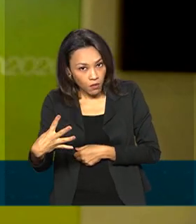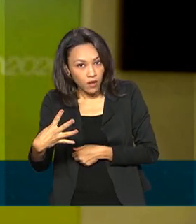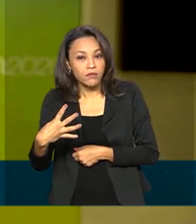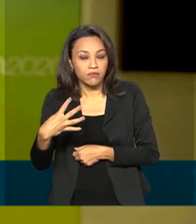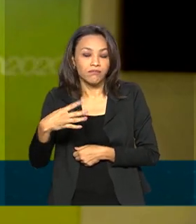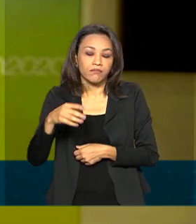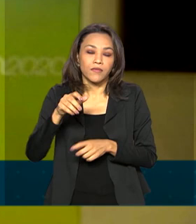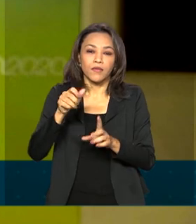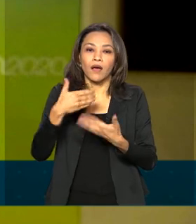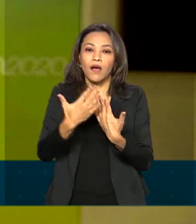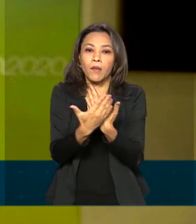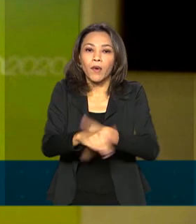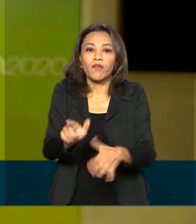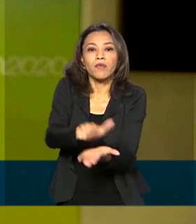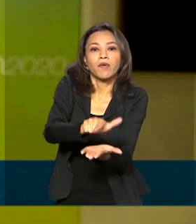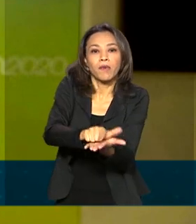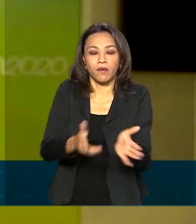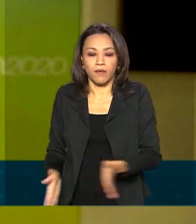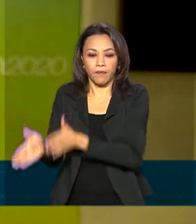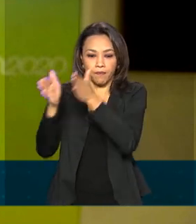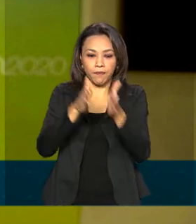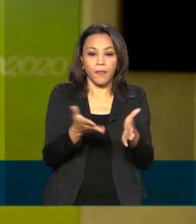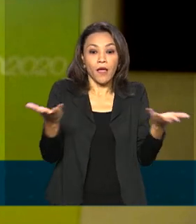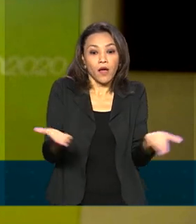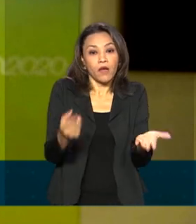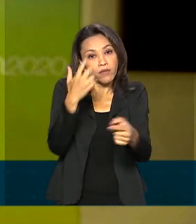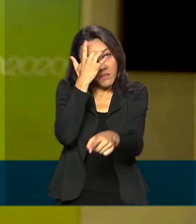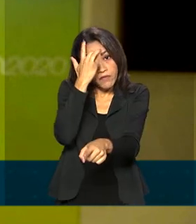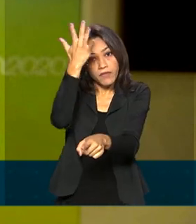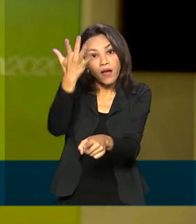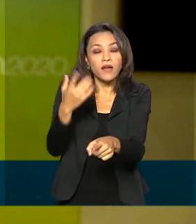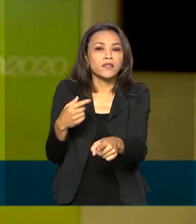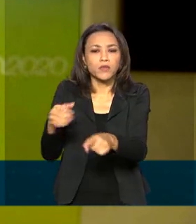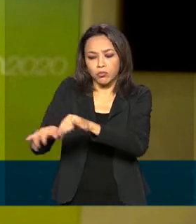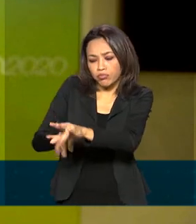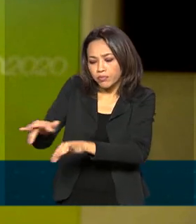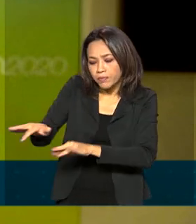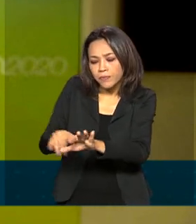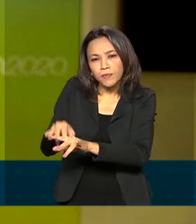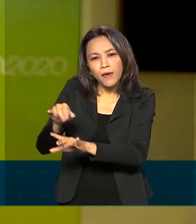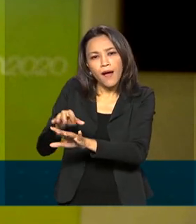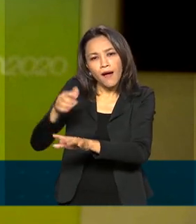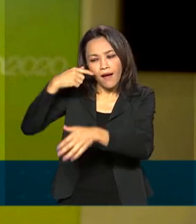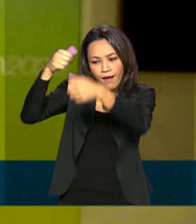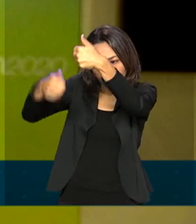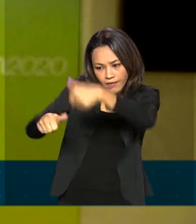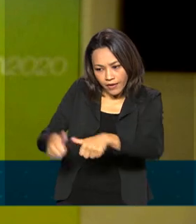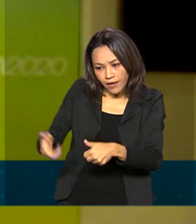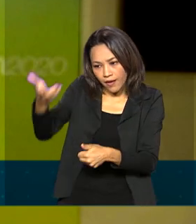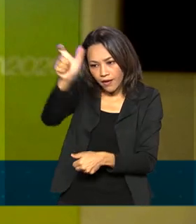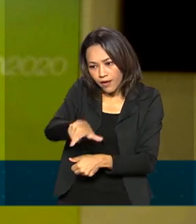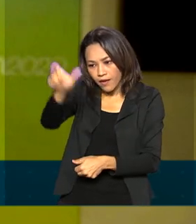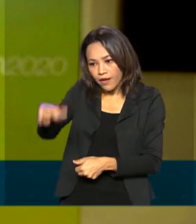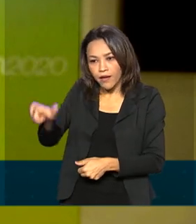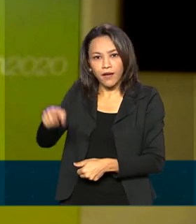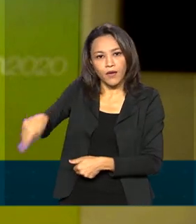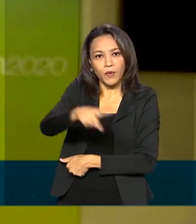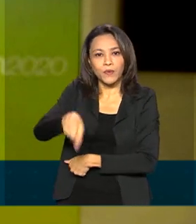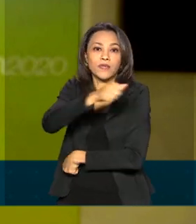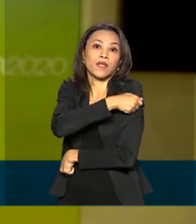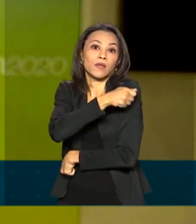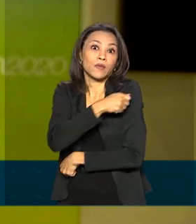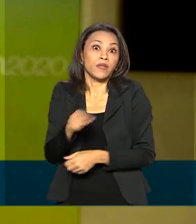das vantagens do Enem Digital é que fica mais fácil a avaliação dos alunos e também a possibilidade de várias